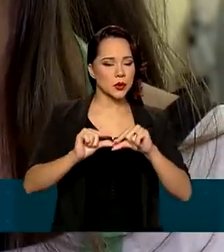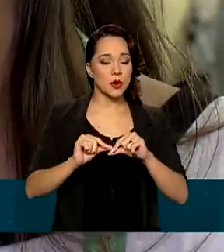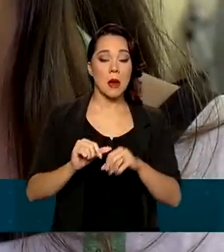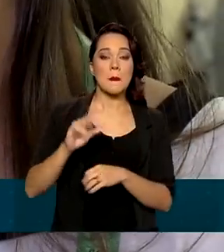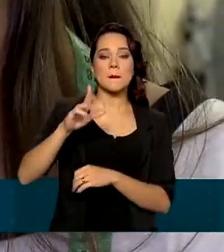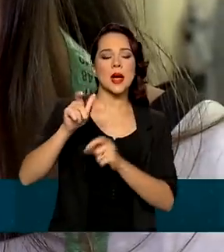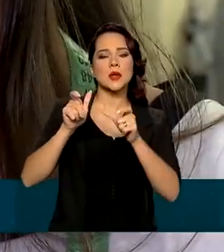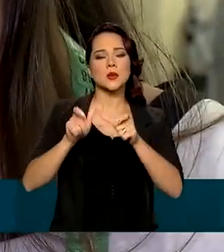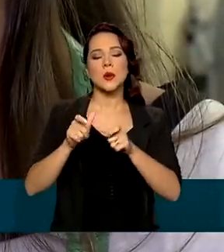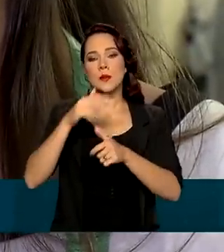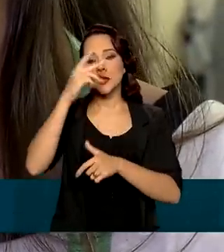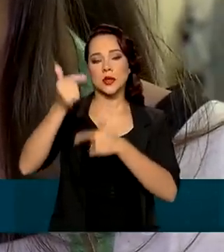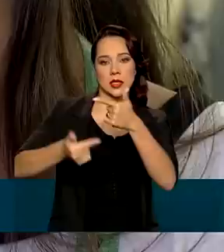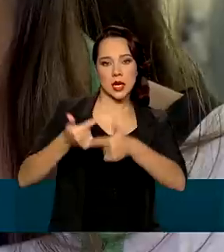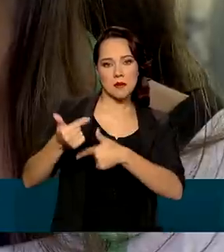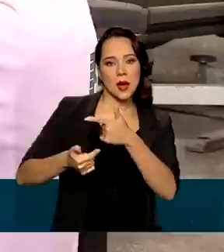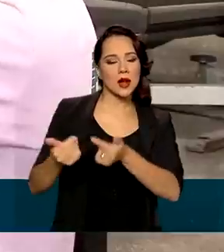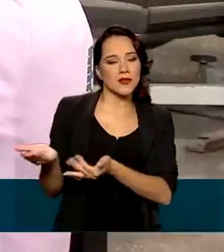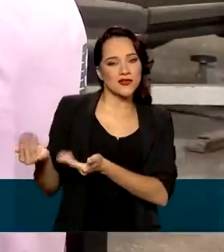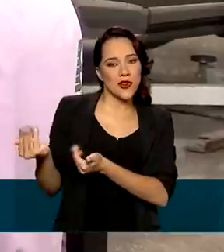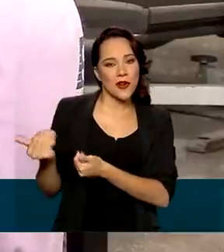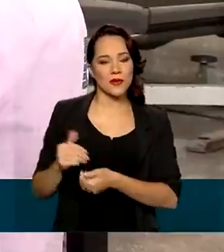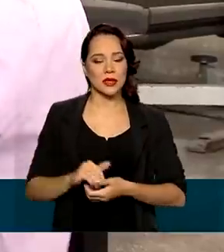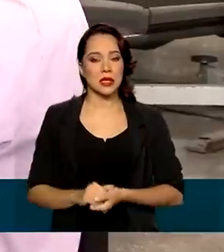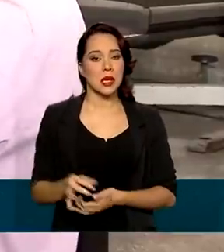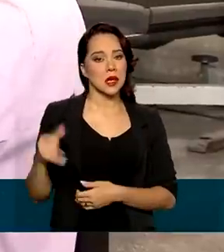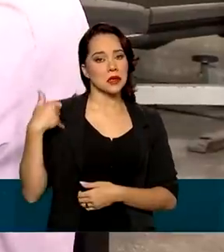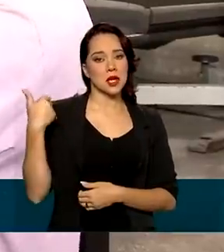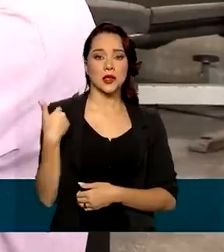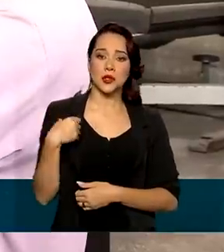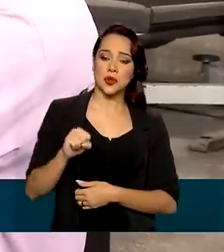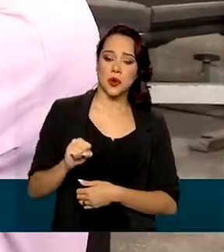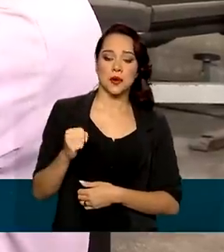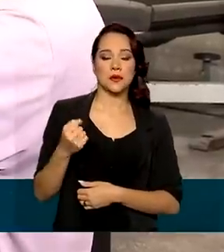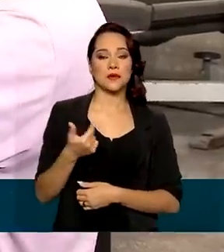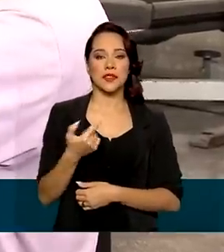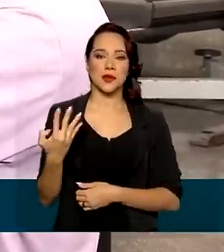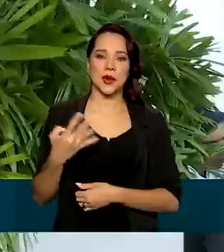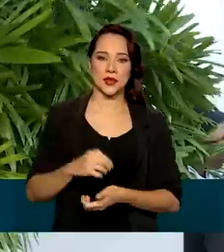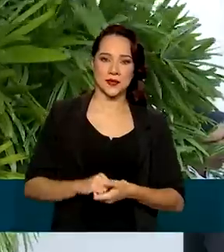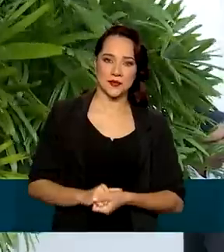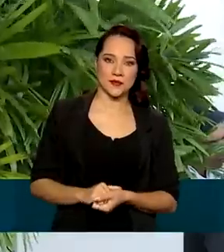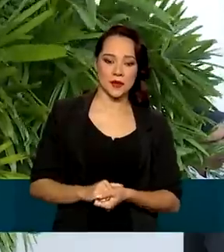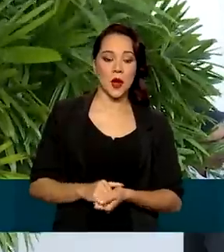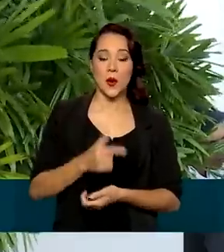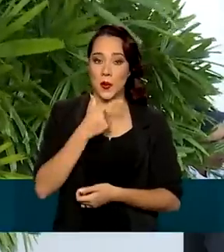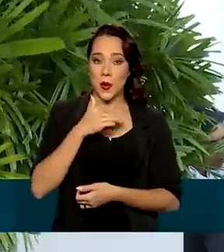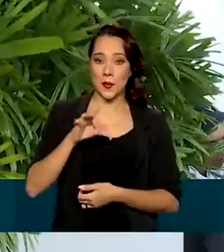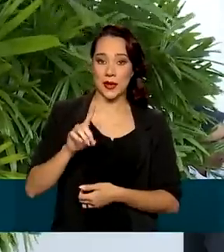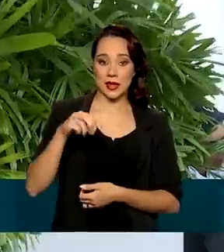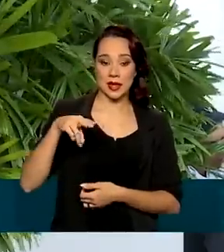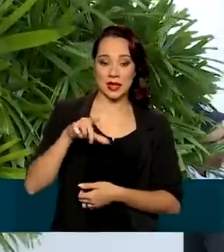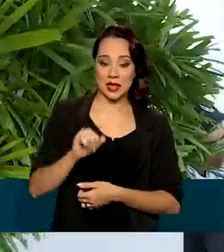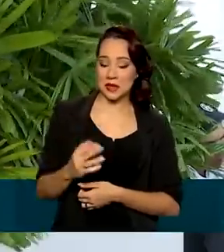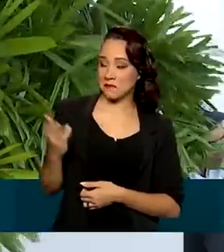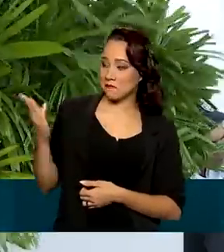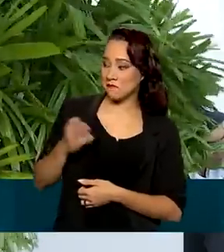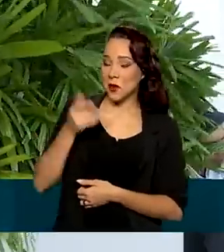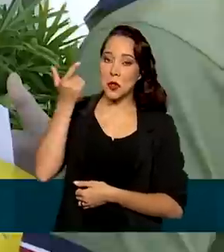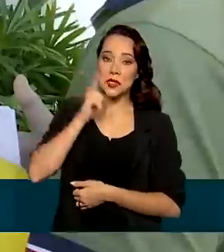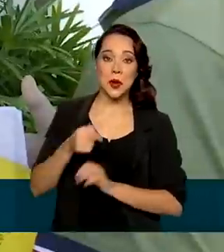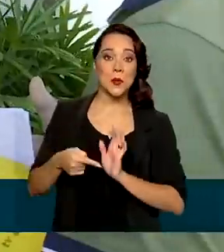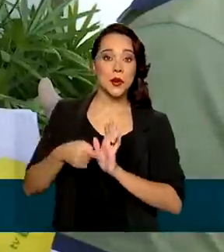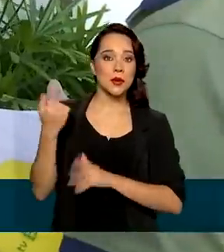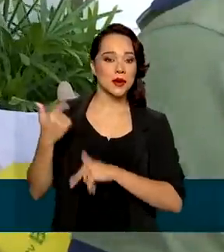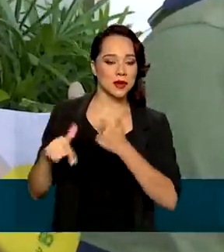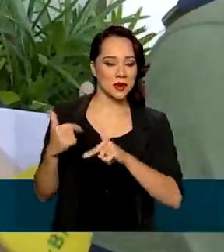maior entre os trabalhadores mais jovens, entre 18 e 24 anos. O Danilo é um deles. Ele conseguiu o